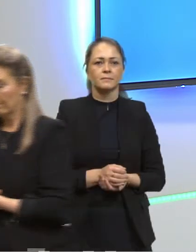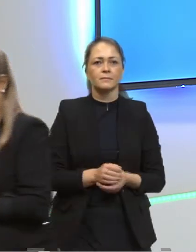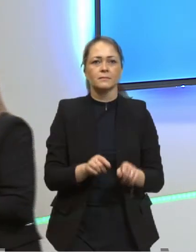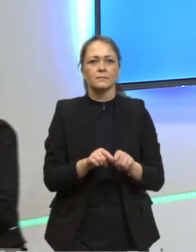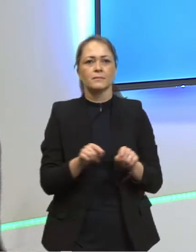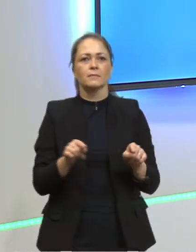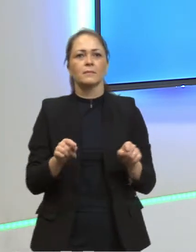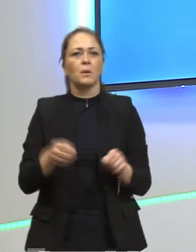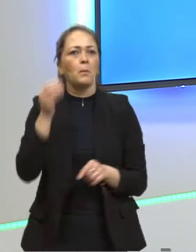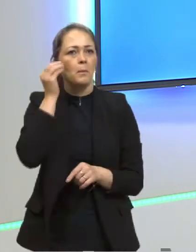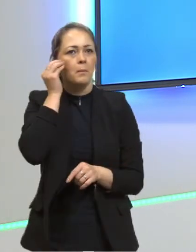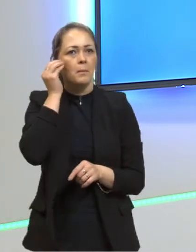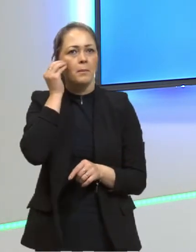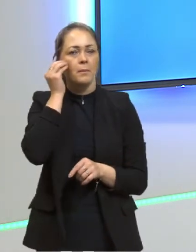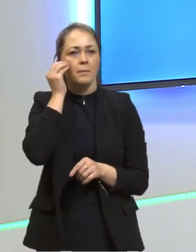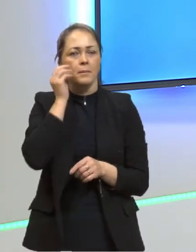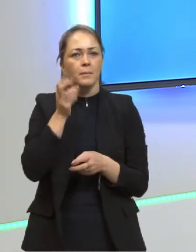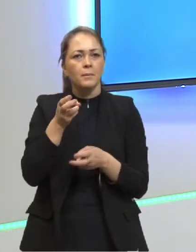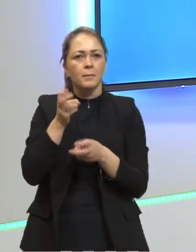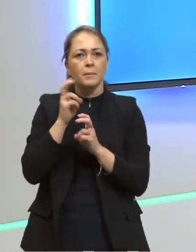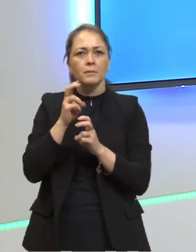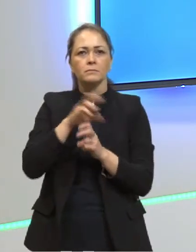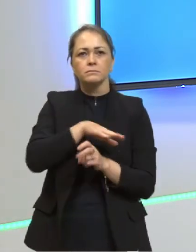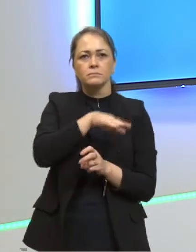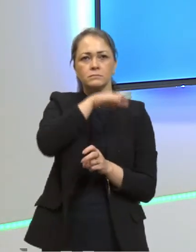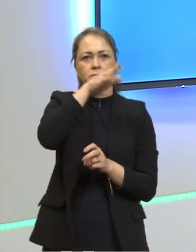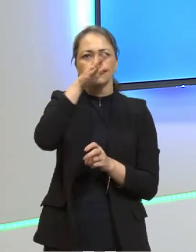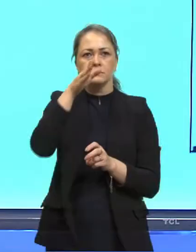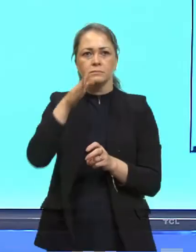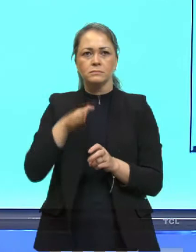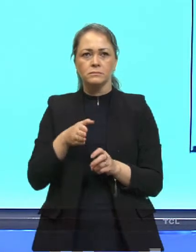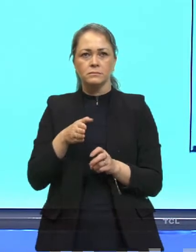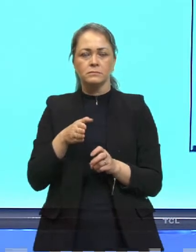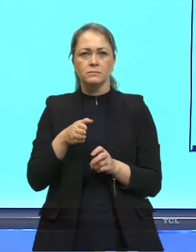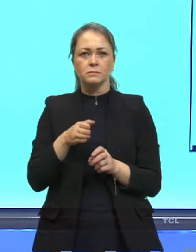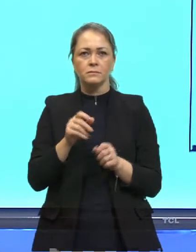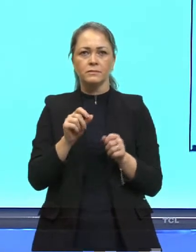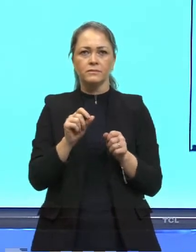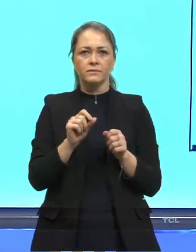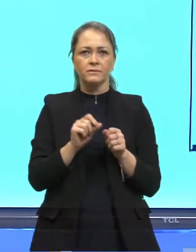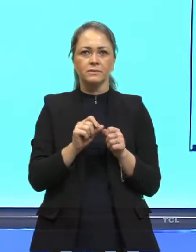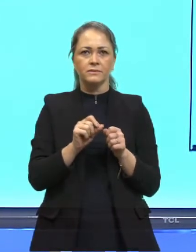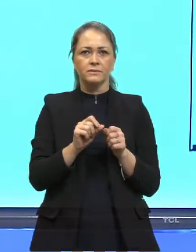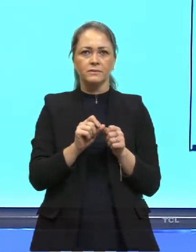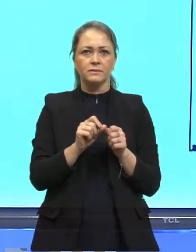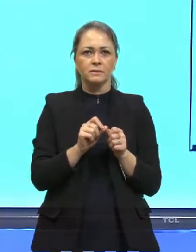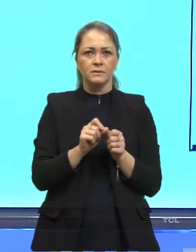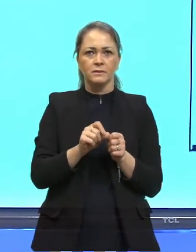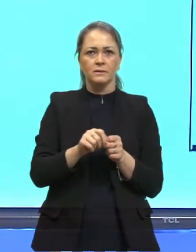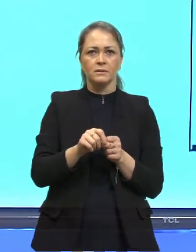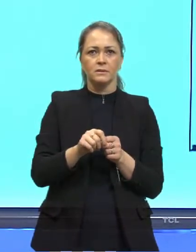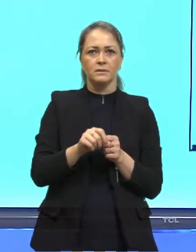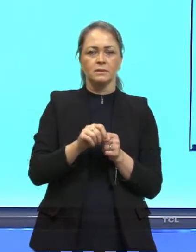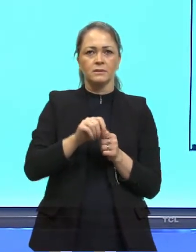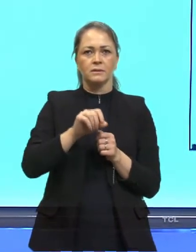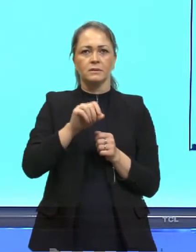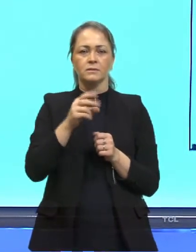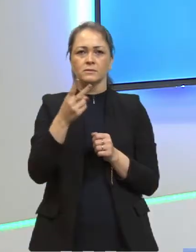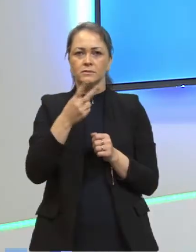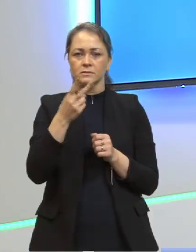experimentalmente, não se percebia essa curva, que essa curva foi construída por Rayleigh e James.